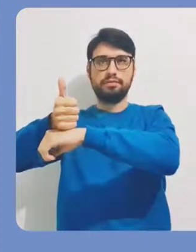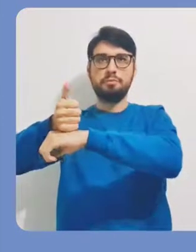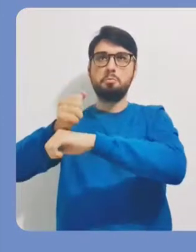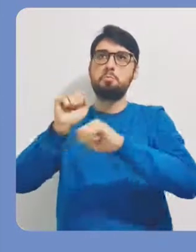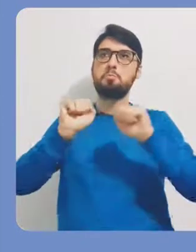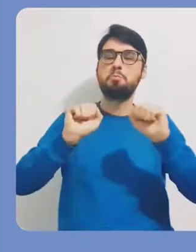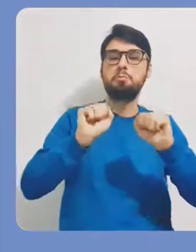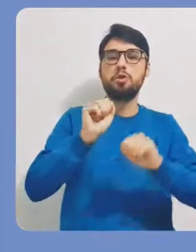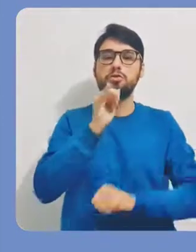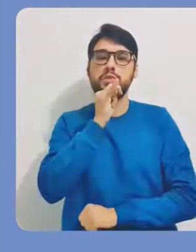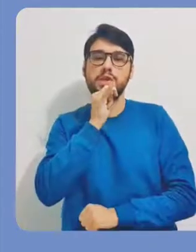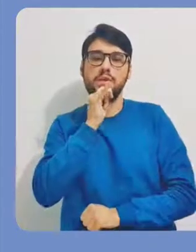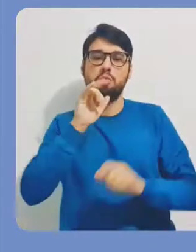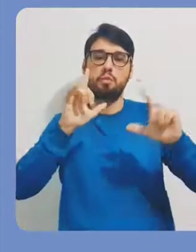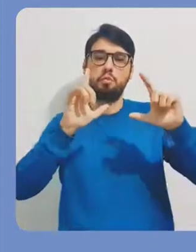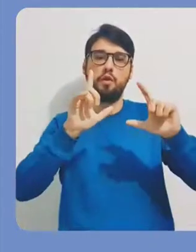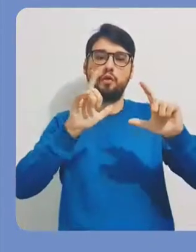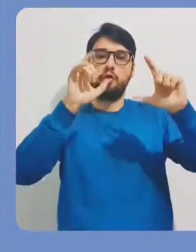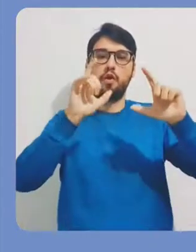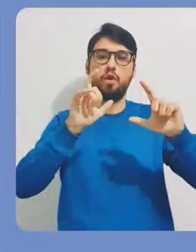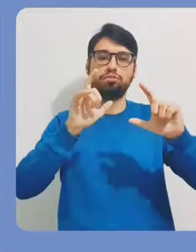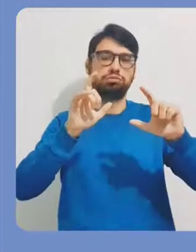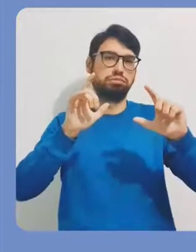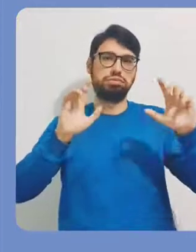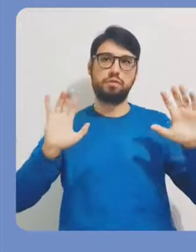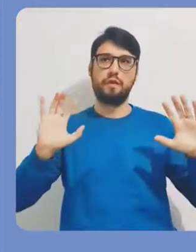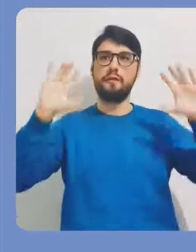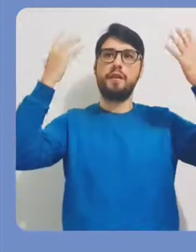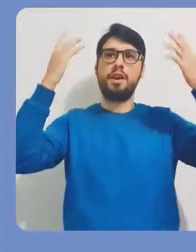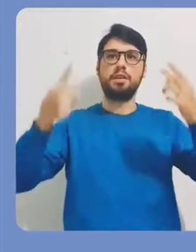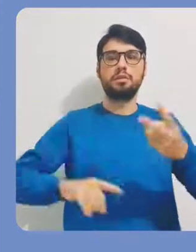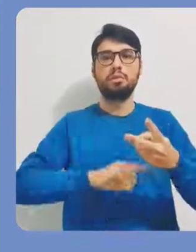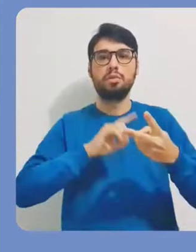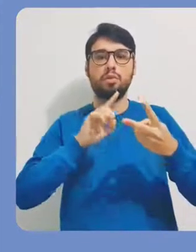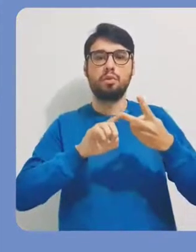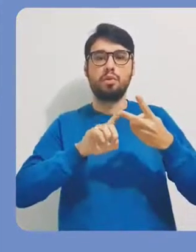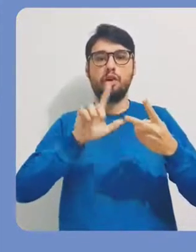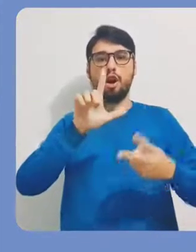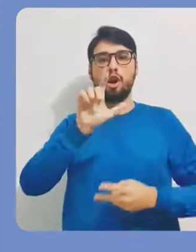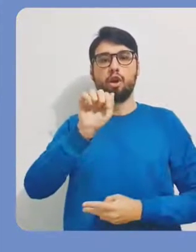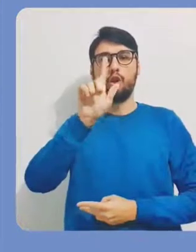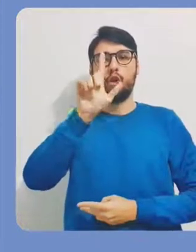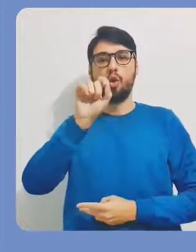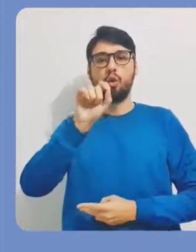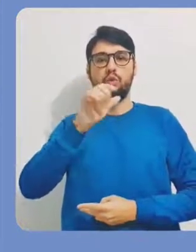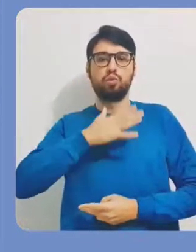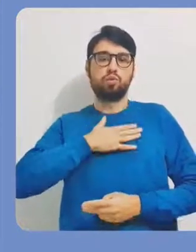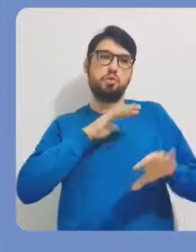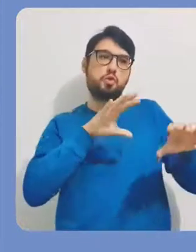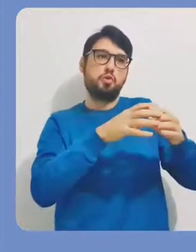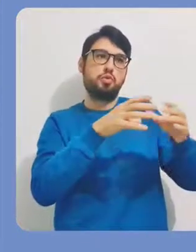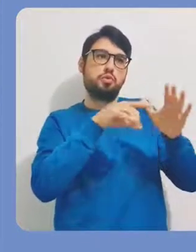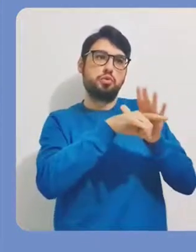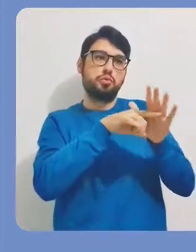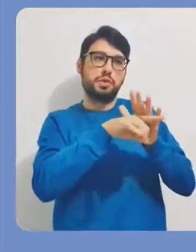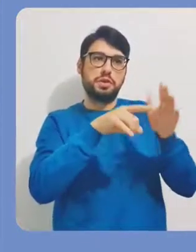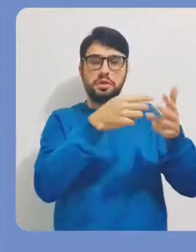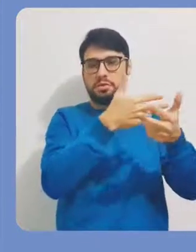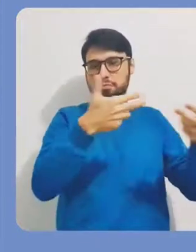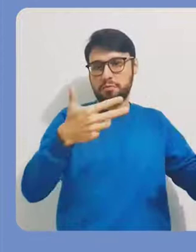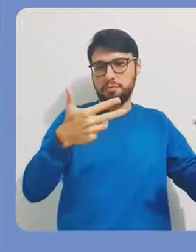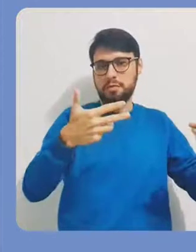padrão aparece o brasão da UFSC. Então, eu posso colocar aqui uma foto que representa o seu evento, a